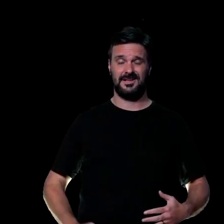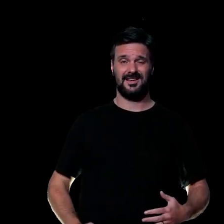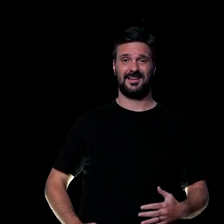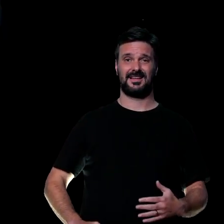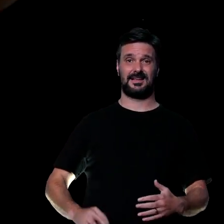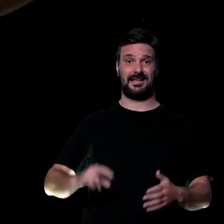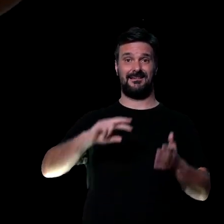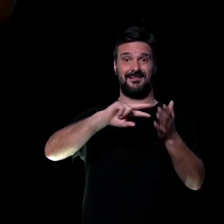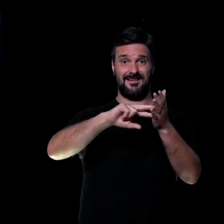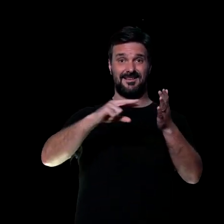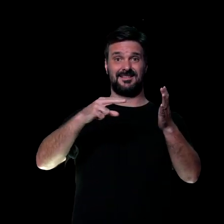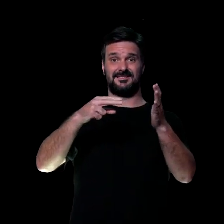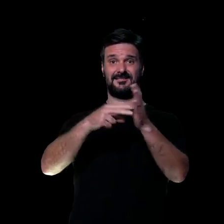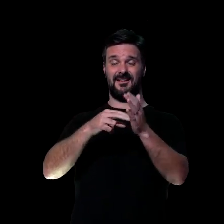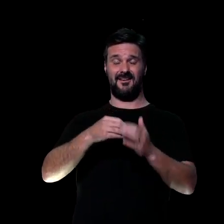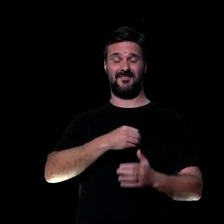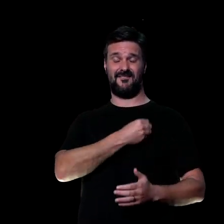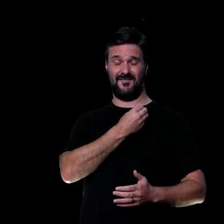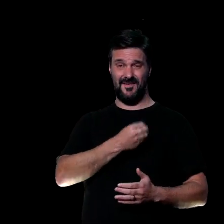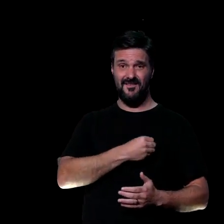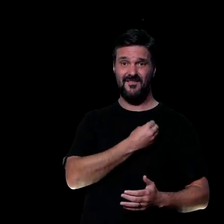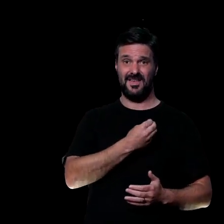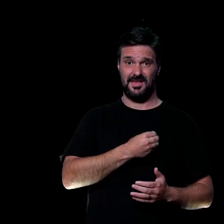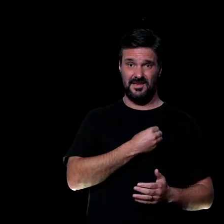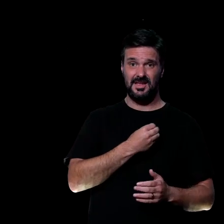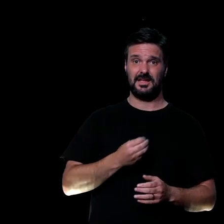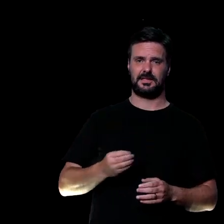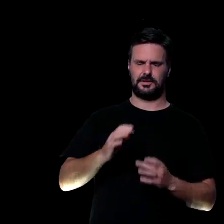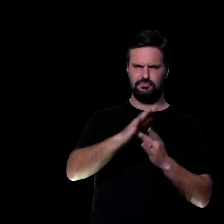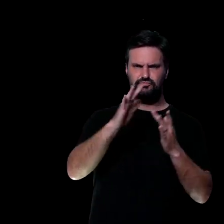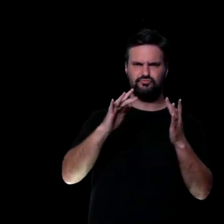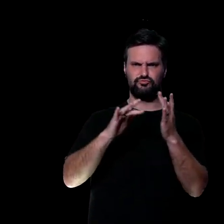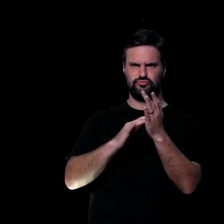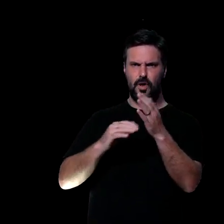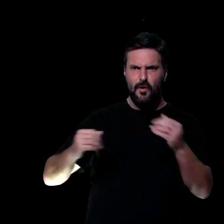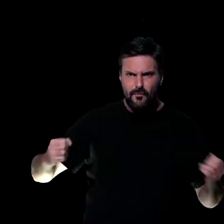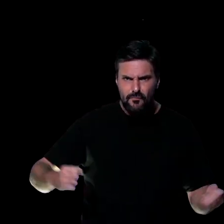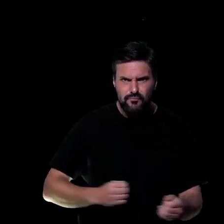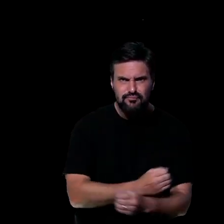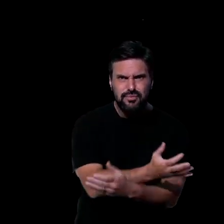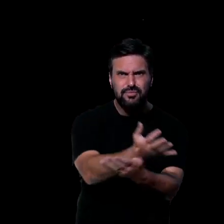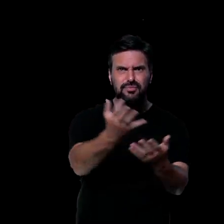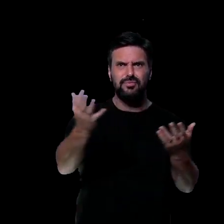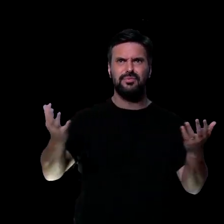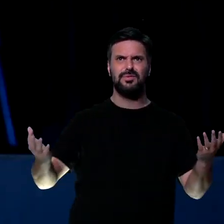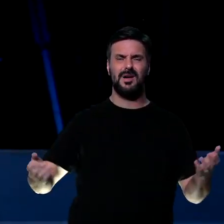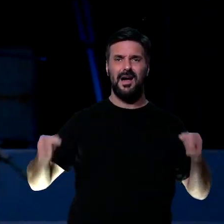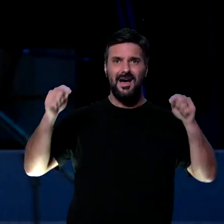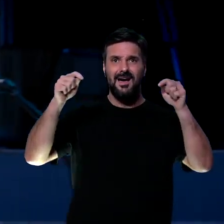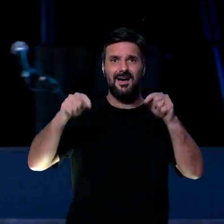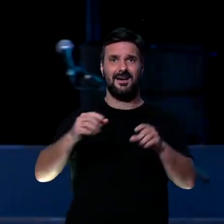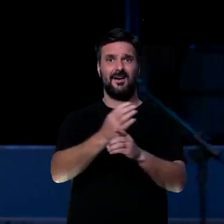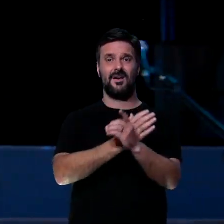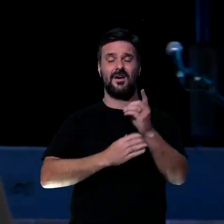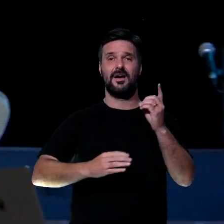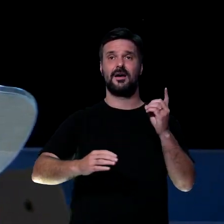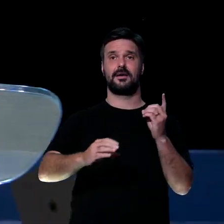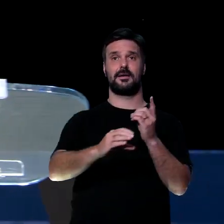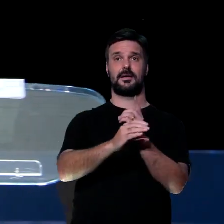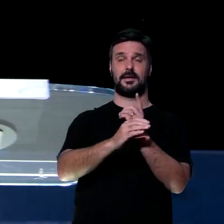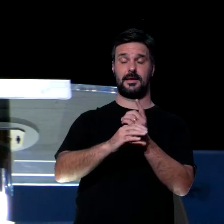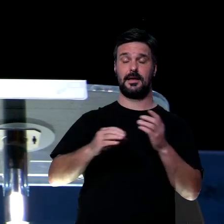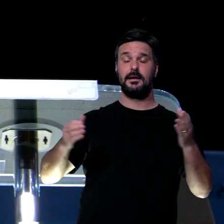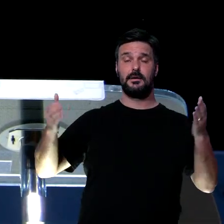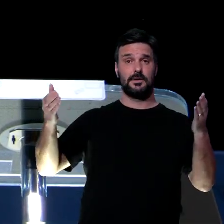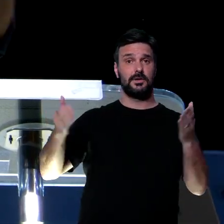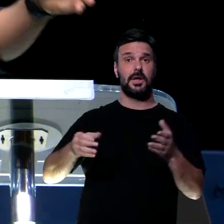passando de mim para você, e de você para mim. Amém? Está entendendo? Ou seja, meu irmão, se você faz parte aqui dos cultos, entenda, não é uma programação.